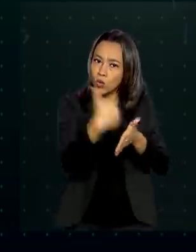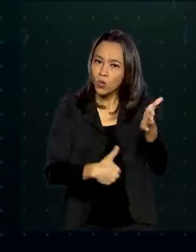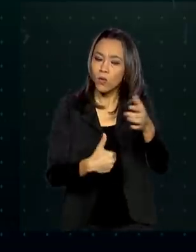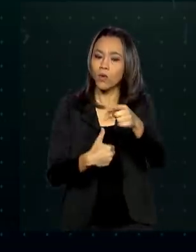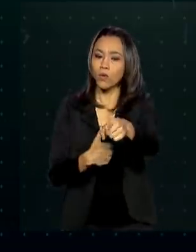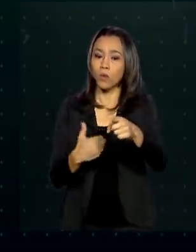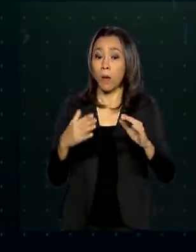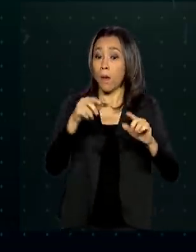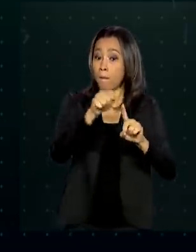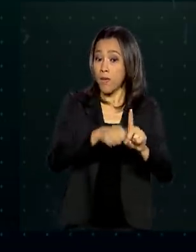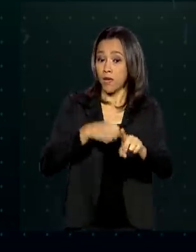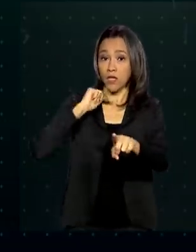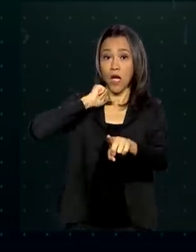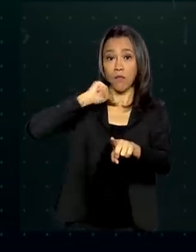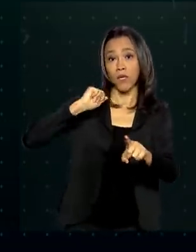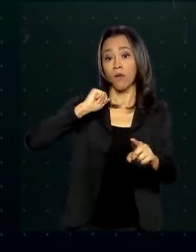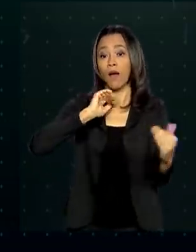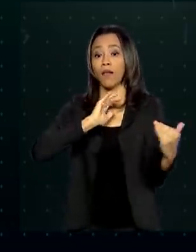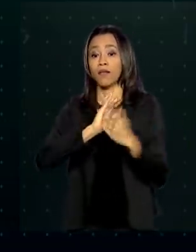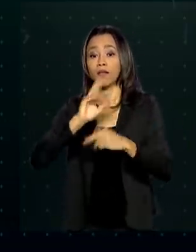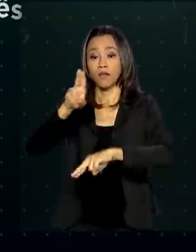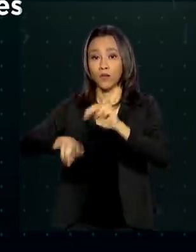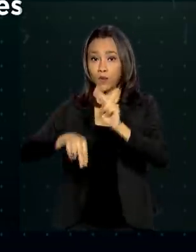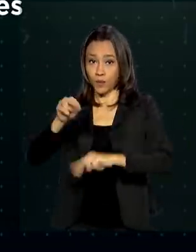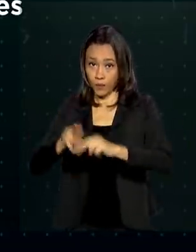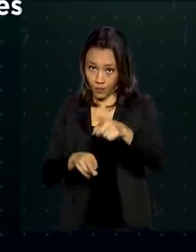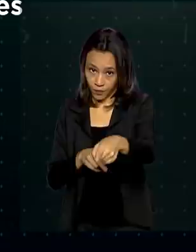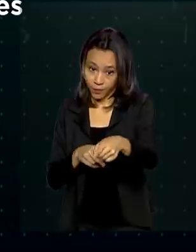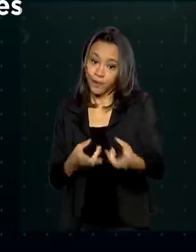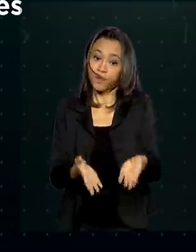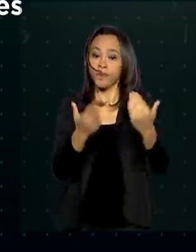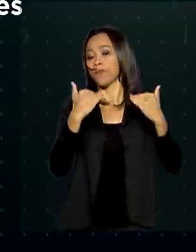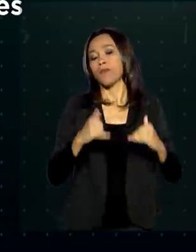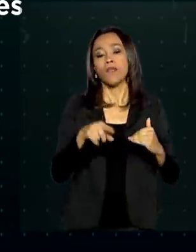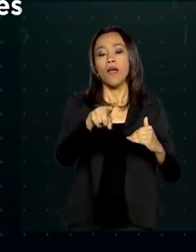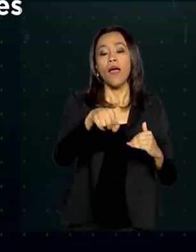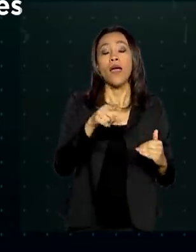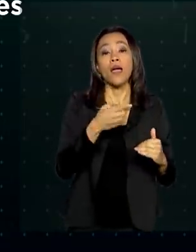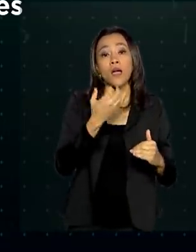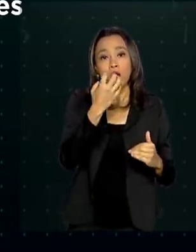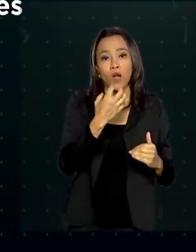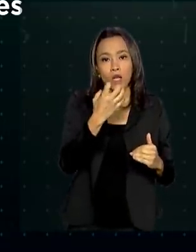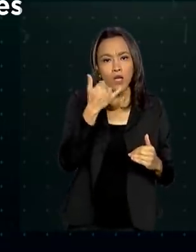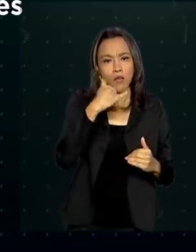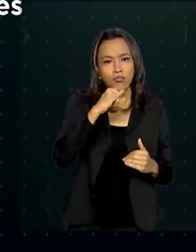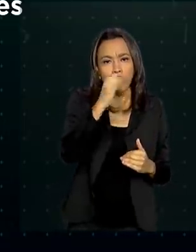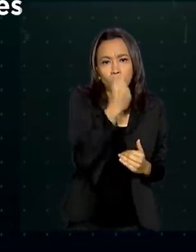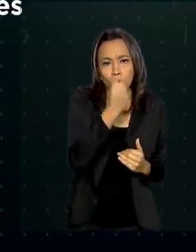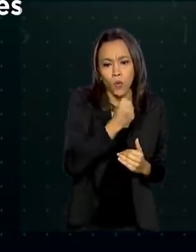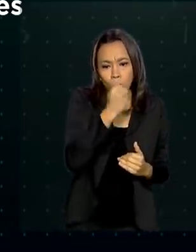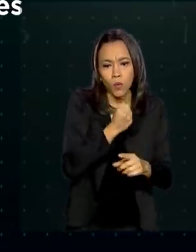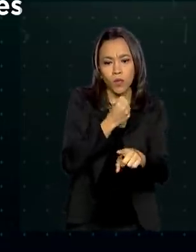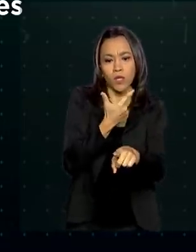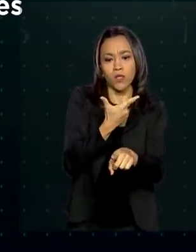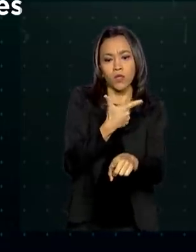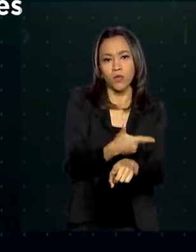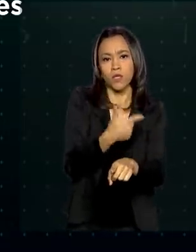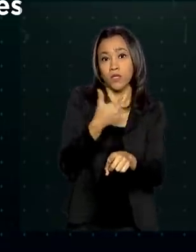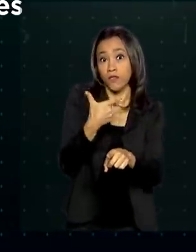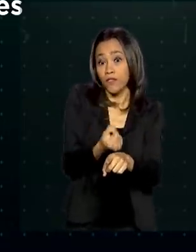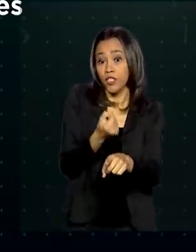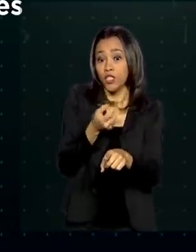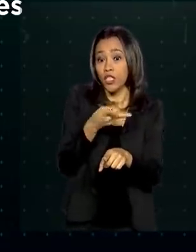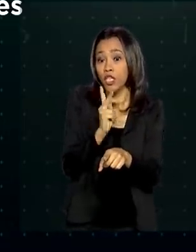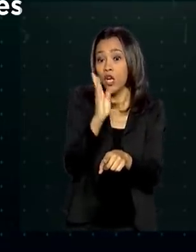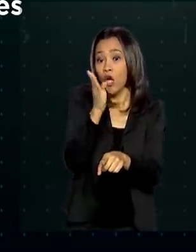para abril, maio e junho. A medida é para o consumo de até 220 kWh por